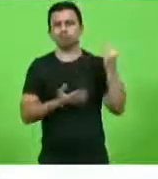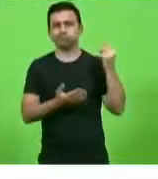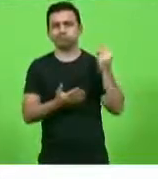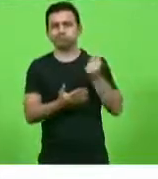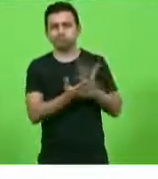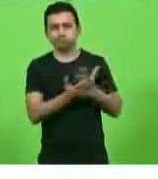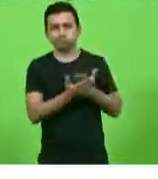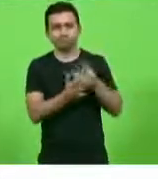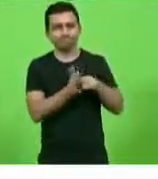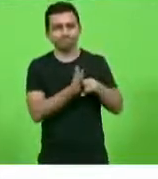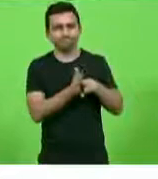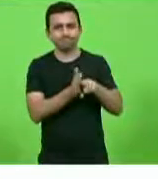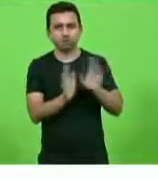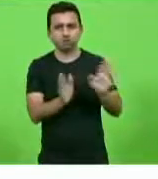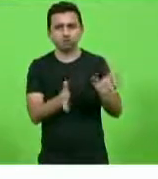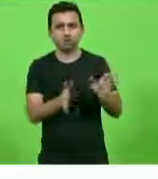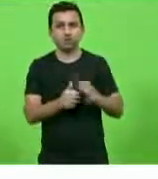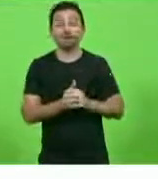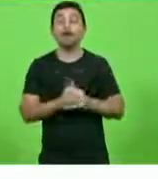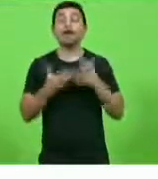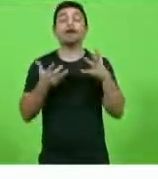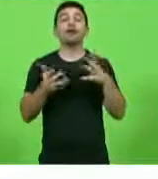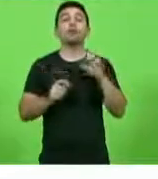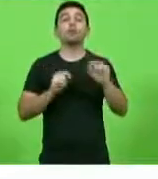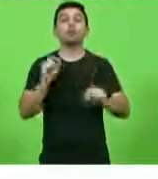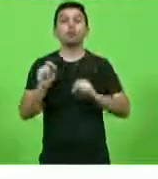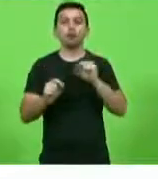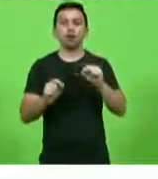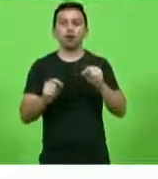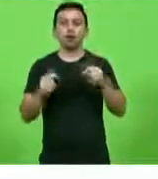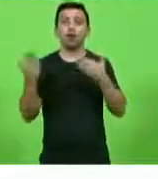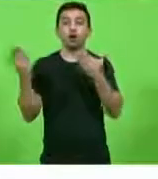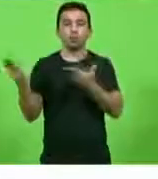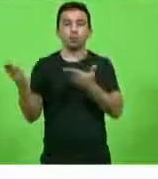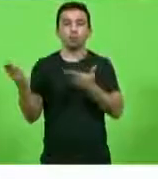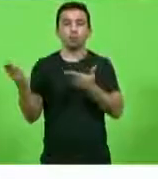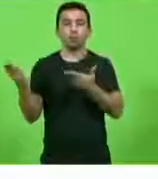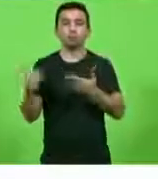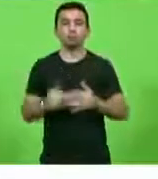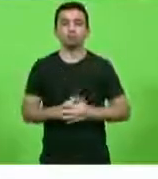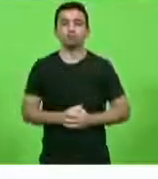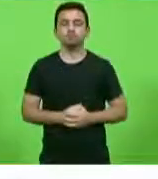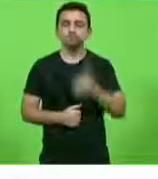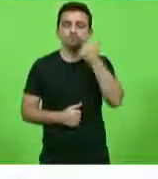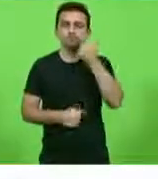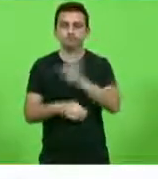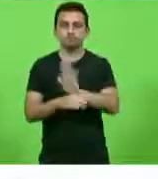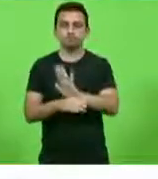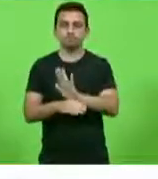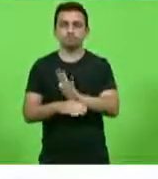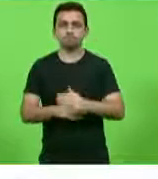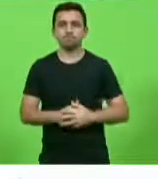foi estudado, enfim, não, o que eles querem é isso aí, pode passar o vídeo.